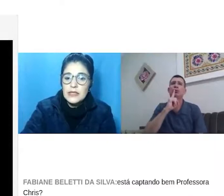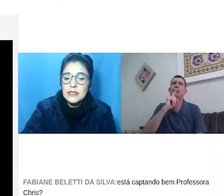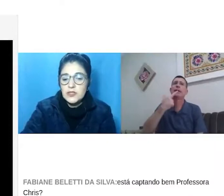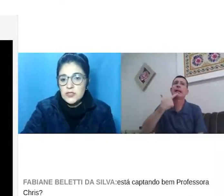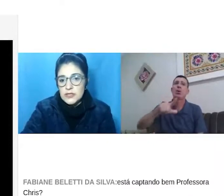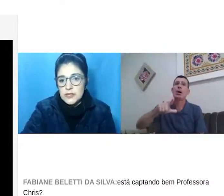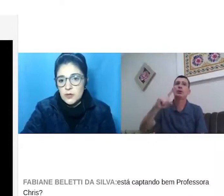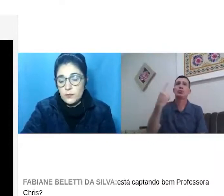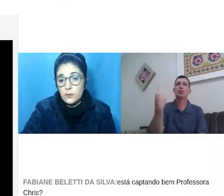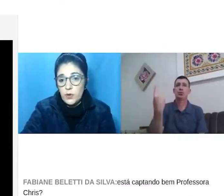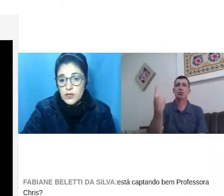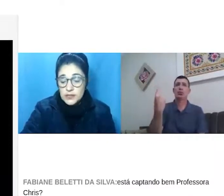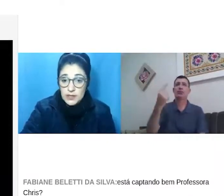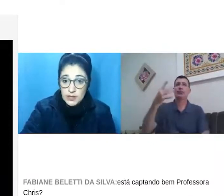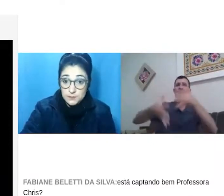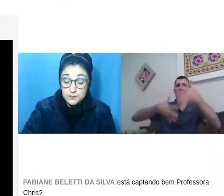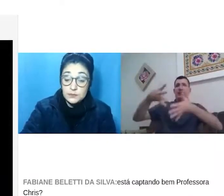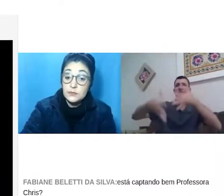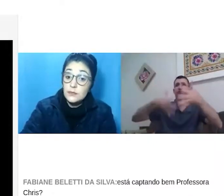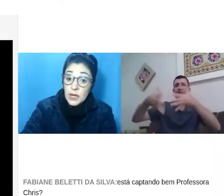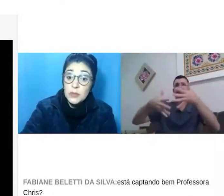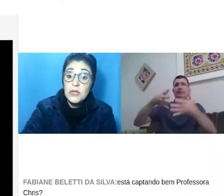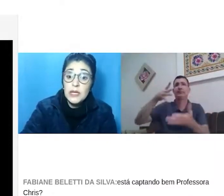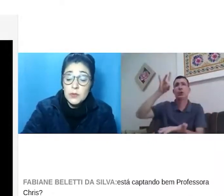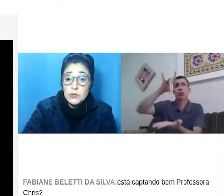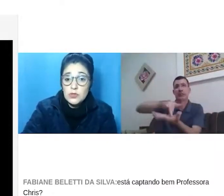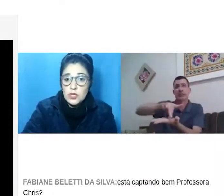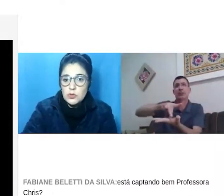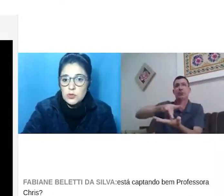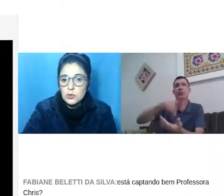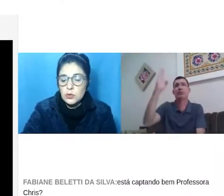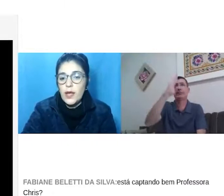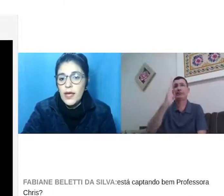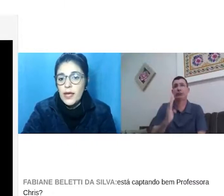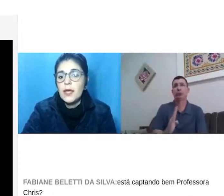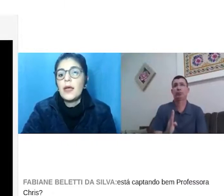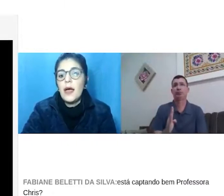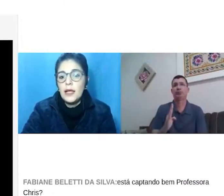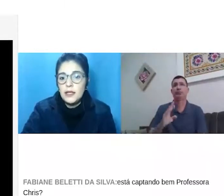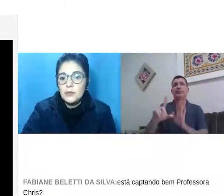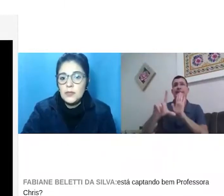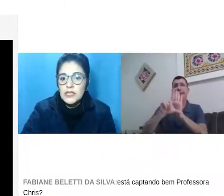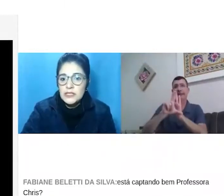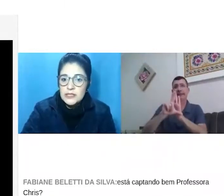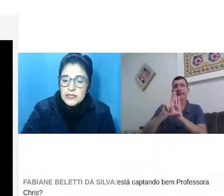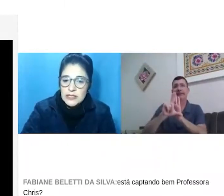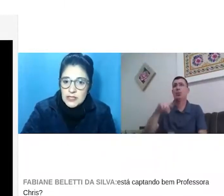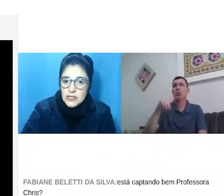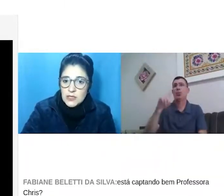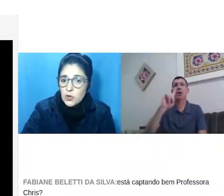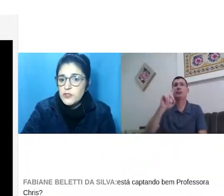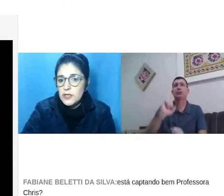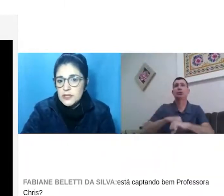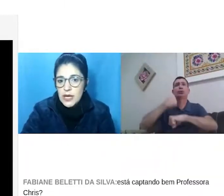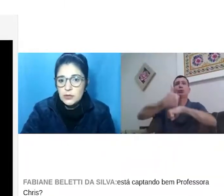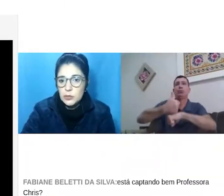Essa legislação mostra que a primeira língua do sujeito surdo é a língua brasileira de sinais.